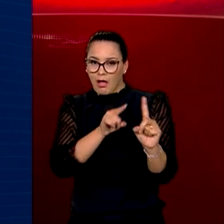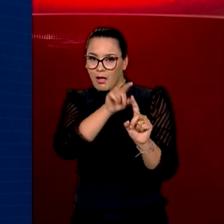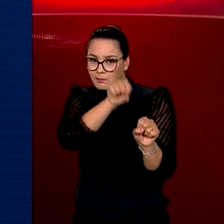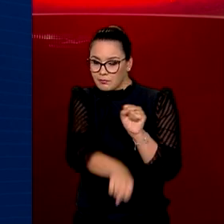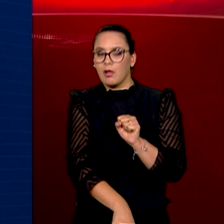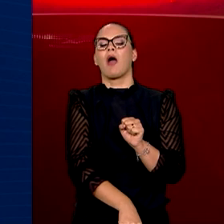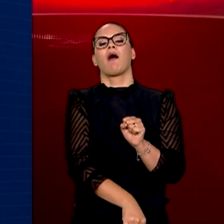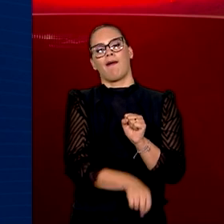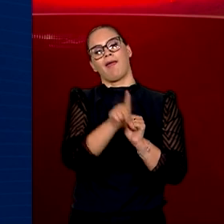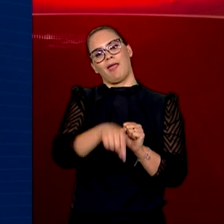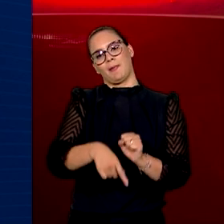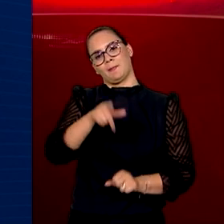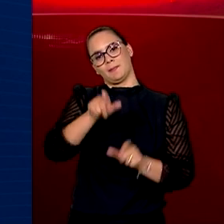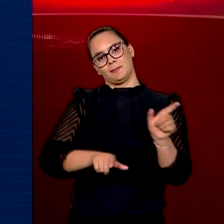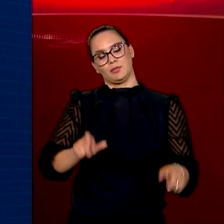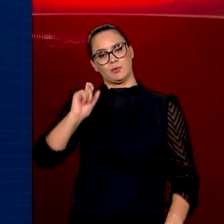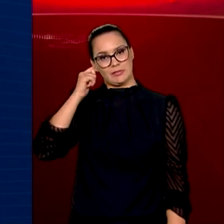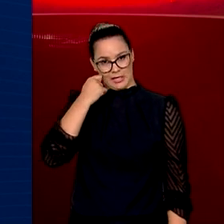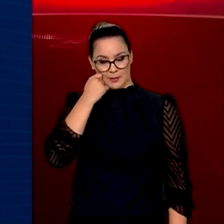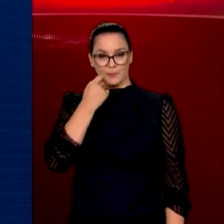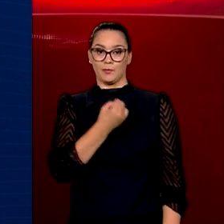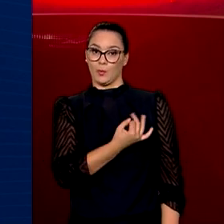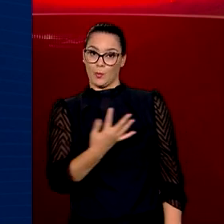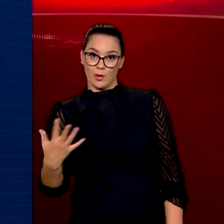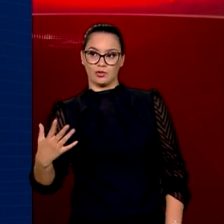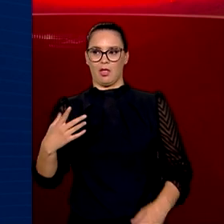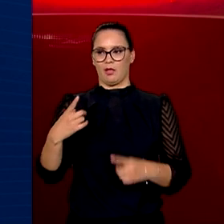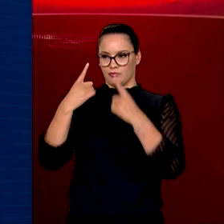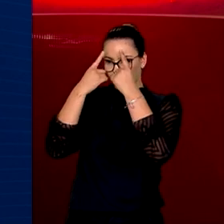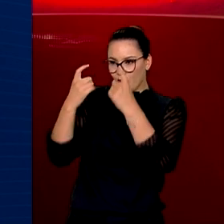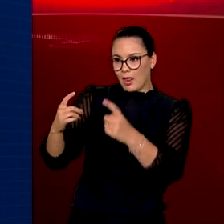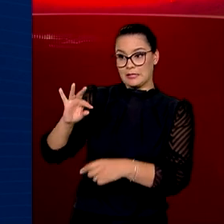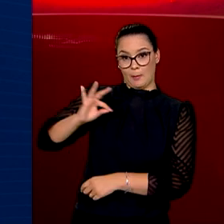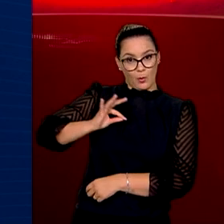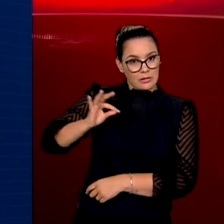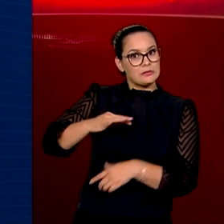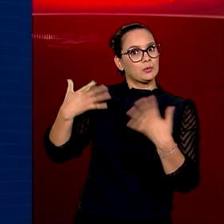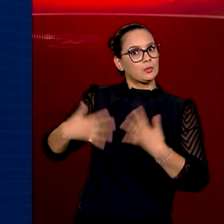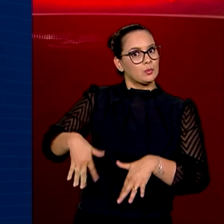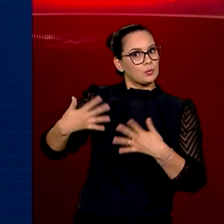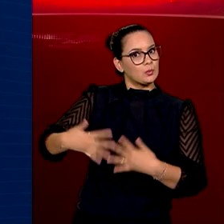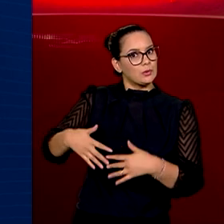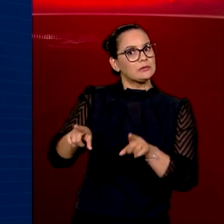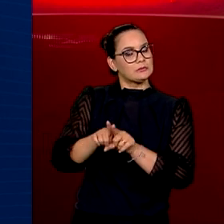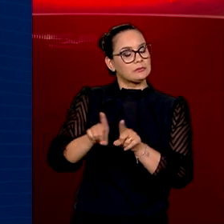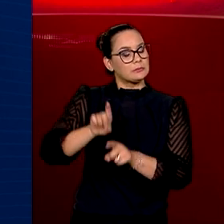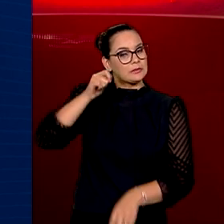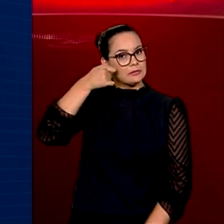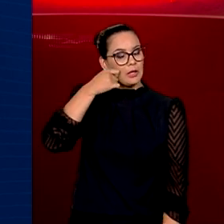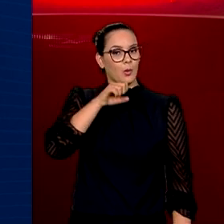homicídios, eram negras. Os números da violência policial também assustam. Os negros são mais de